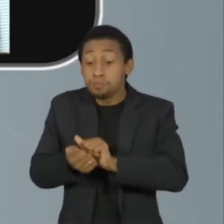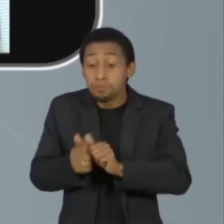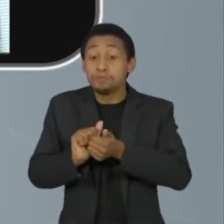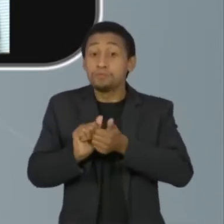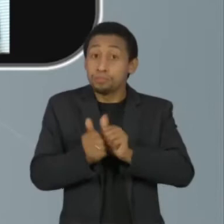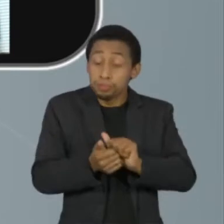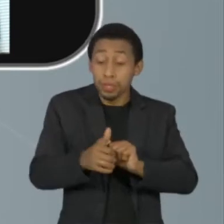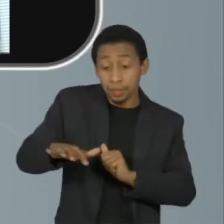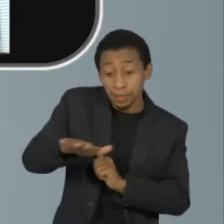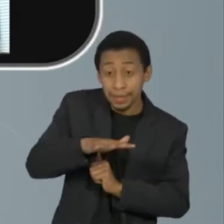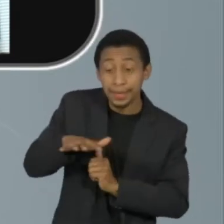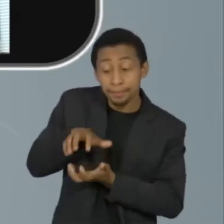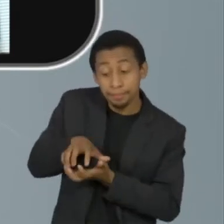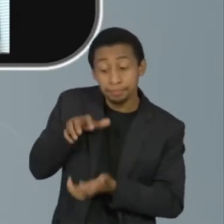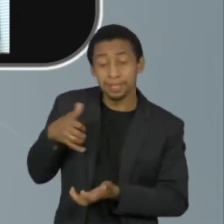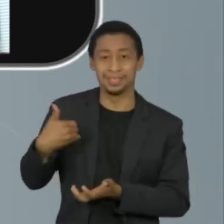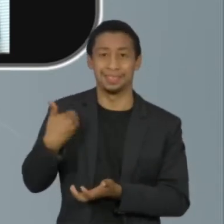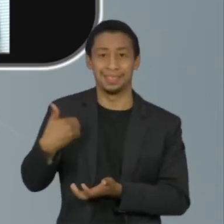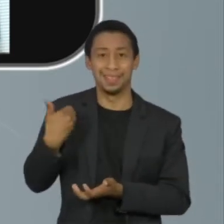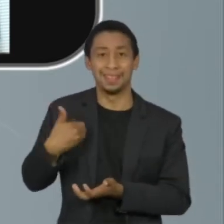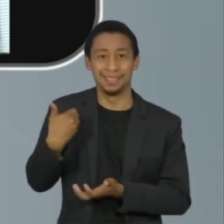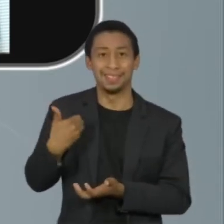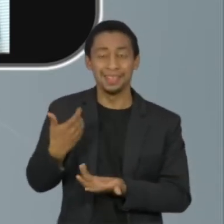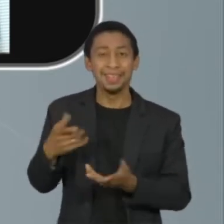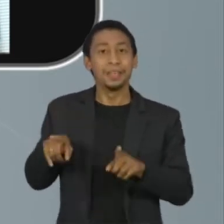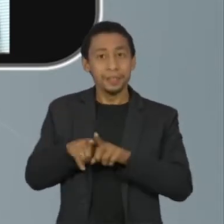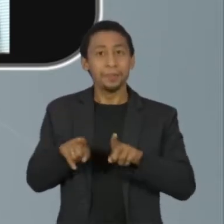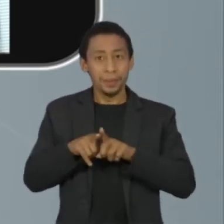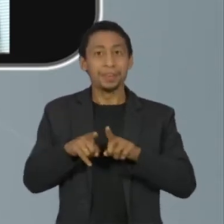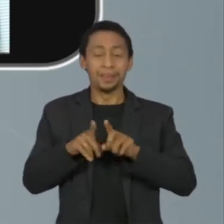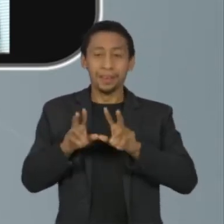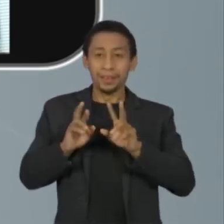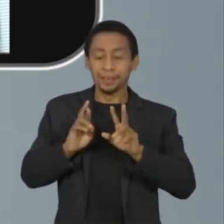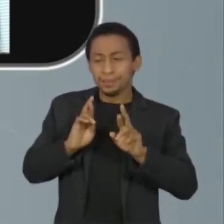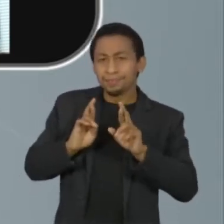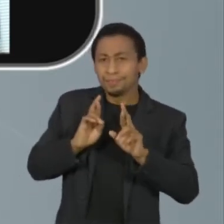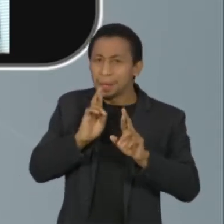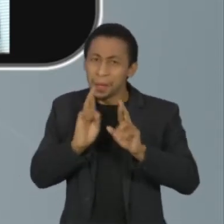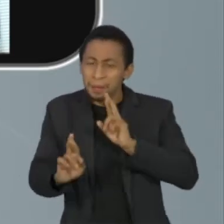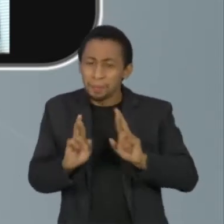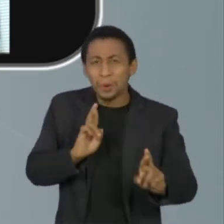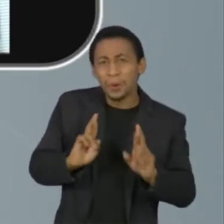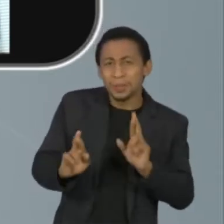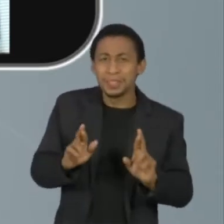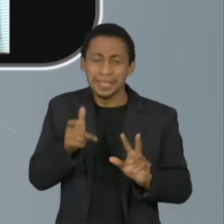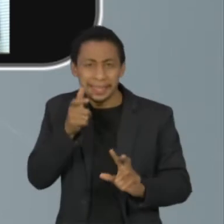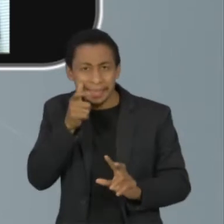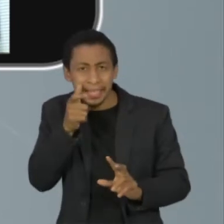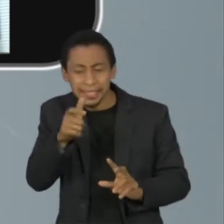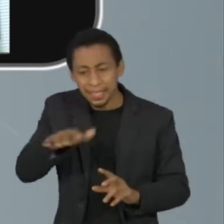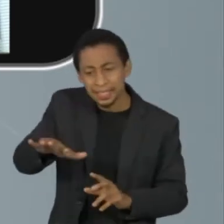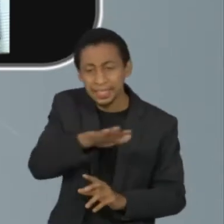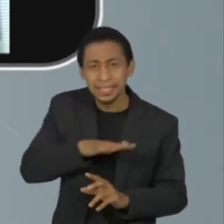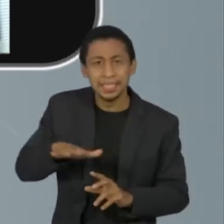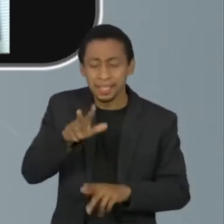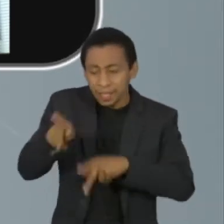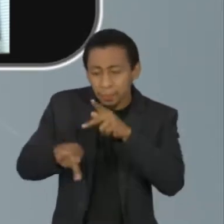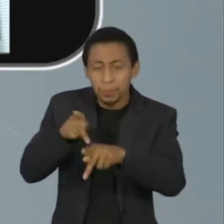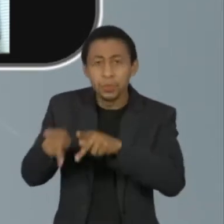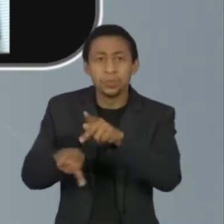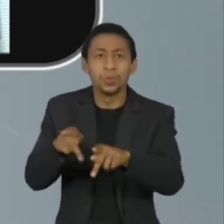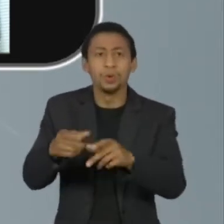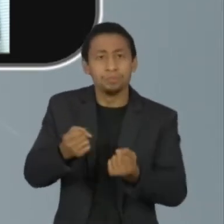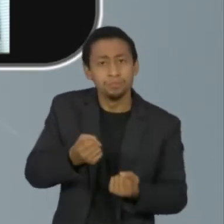por outro lado, uma resposta da sociedade bastante interessante também em dar apoio às